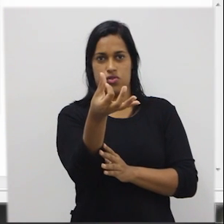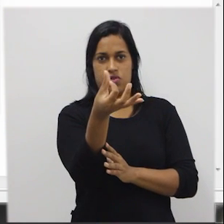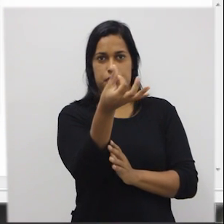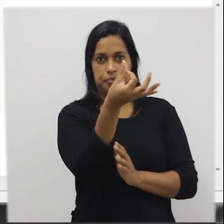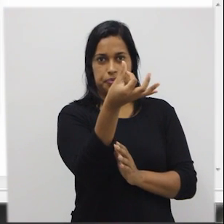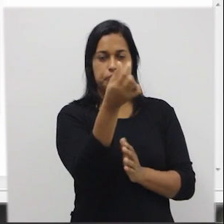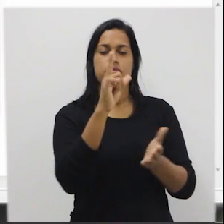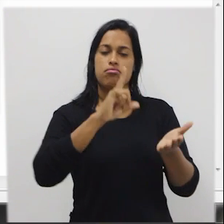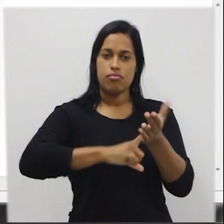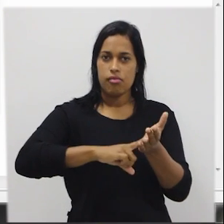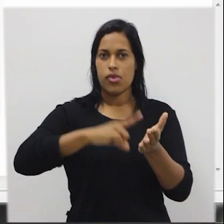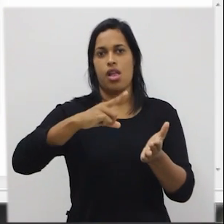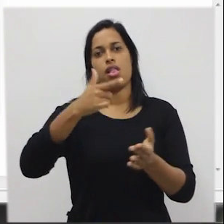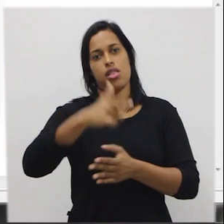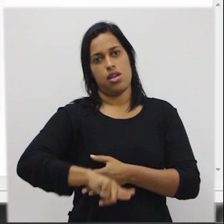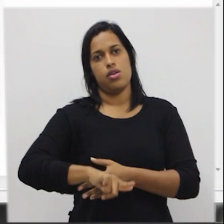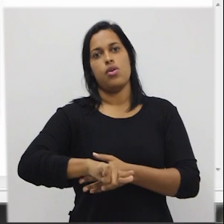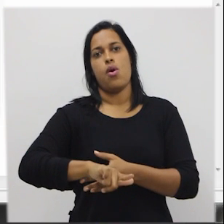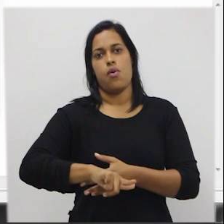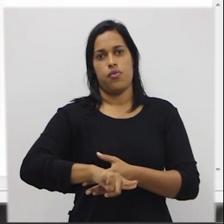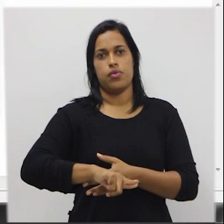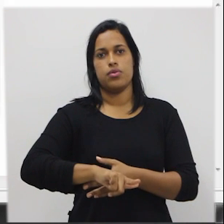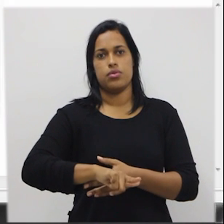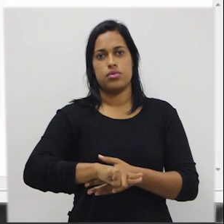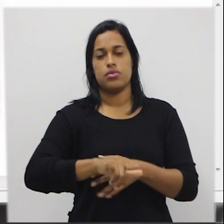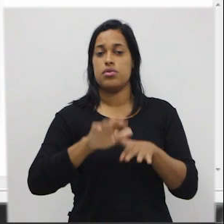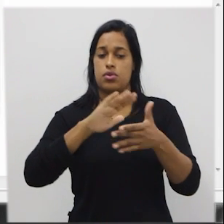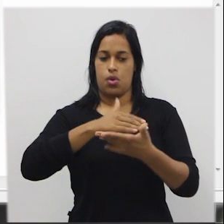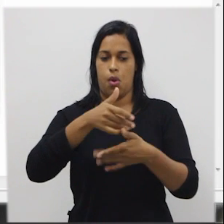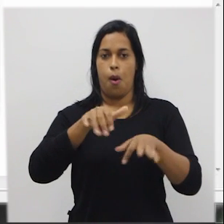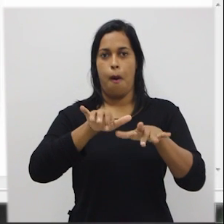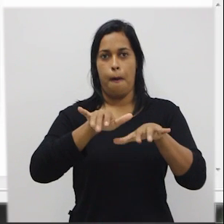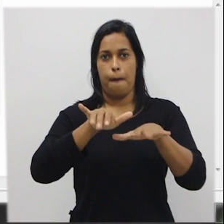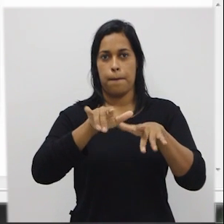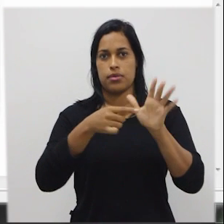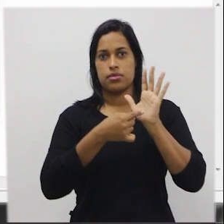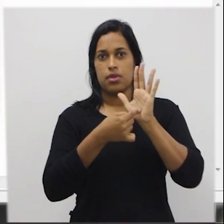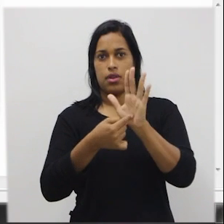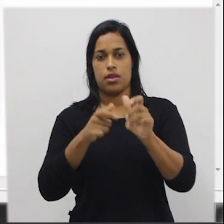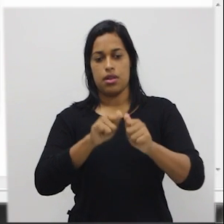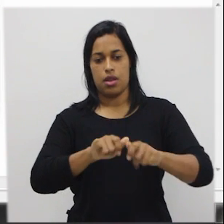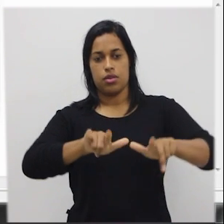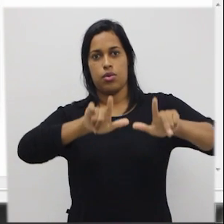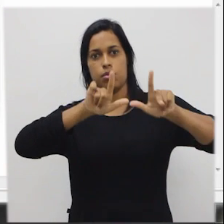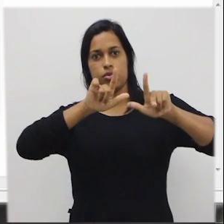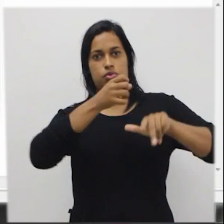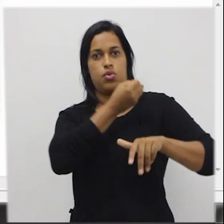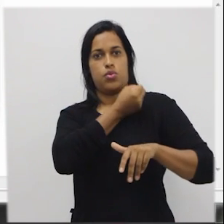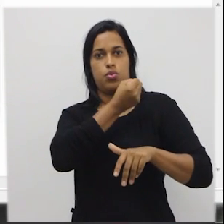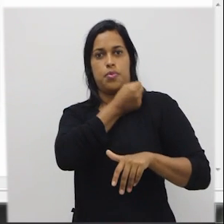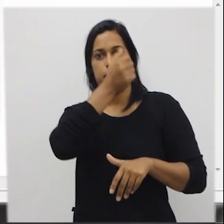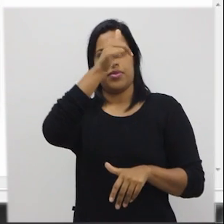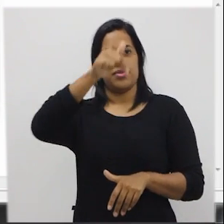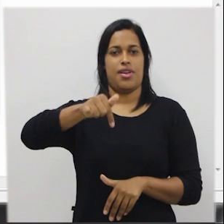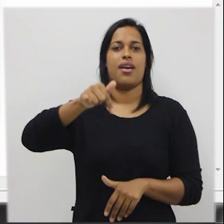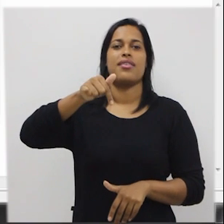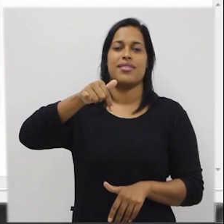apertar Enter e o computador exibiu aqui o número 7